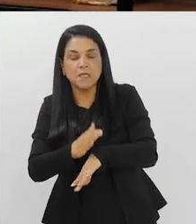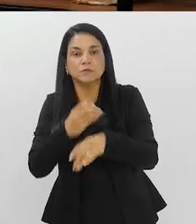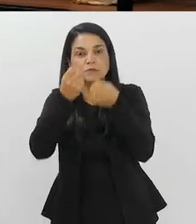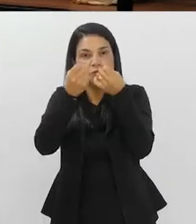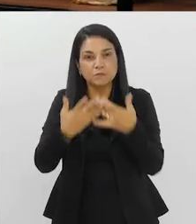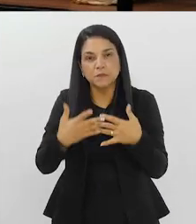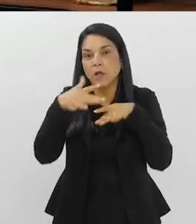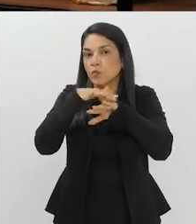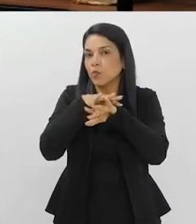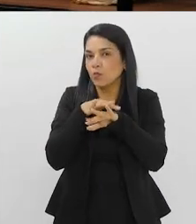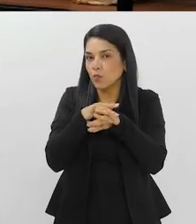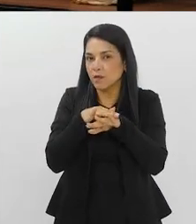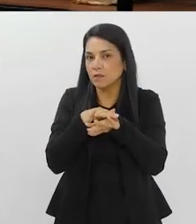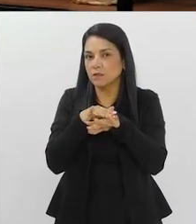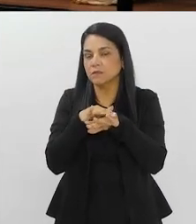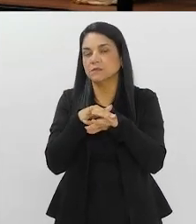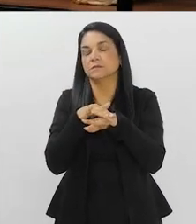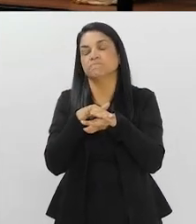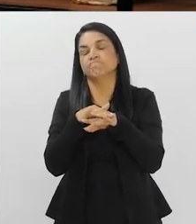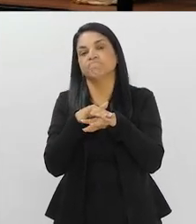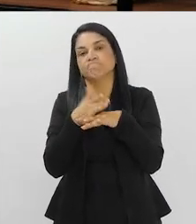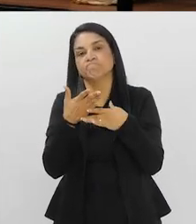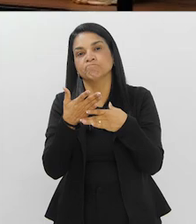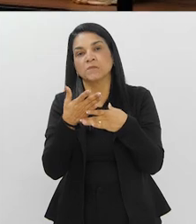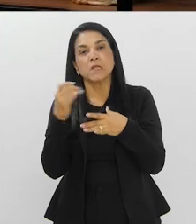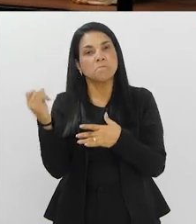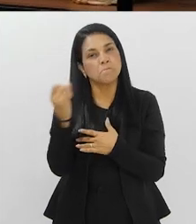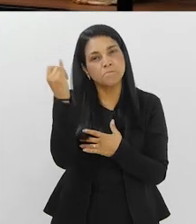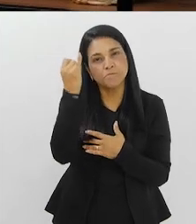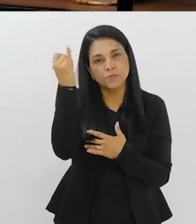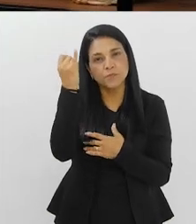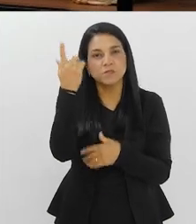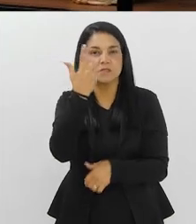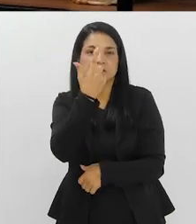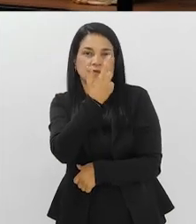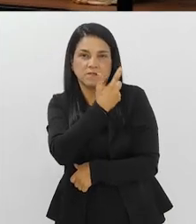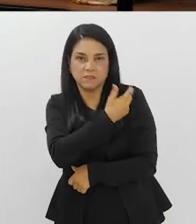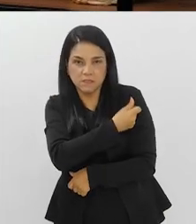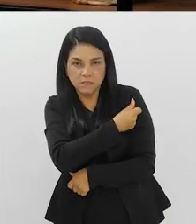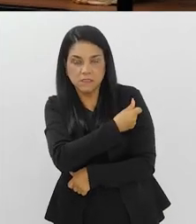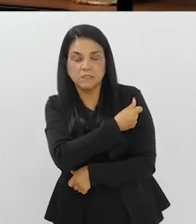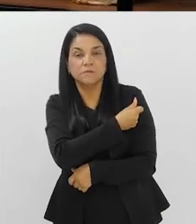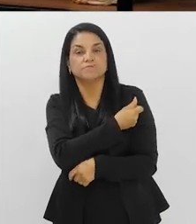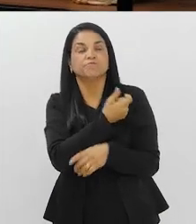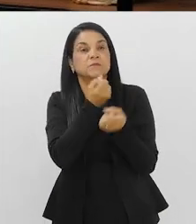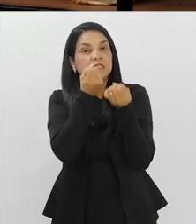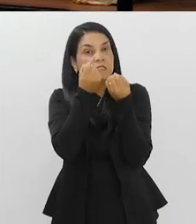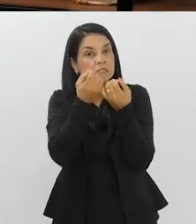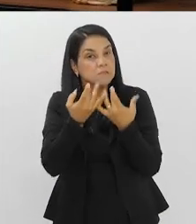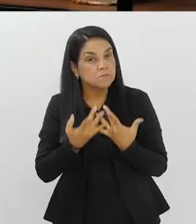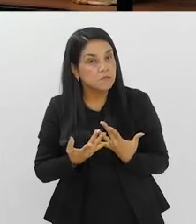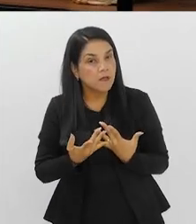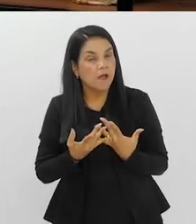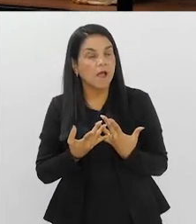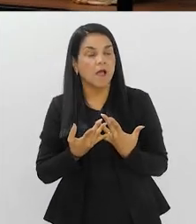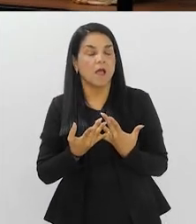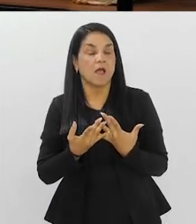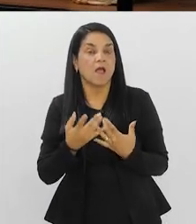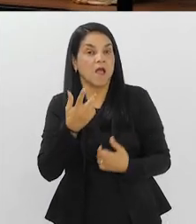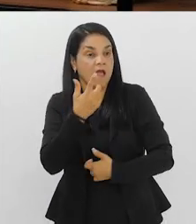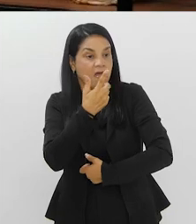explicar sobre as doenças, explicar a importância da vacina, né? Explicar que não